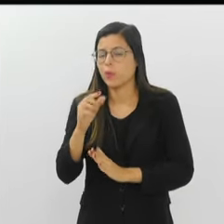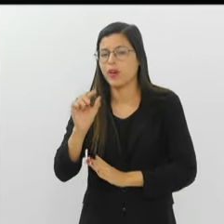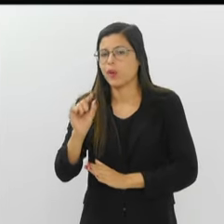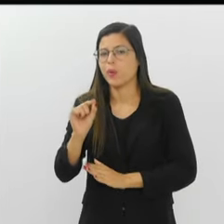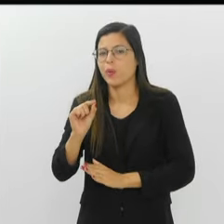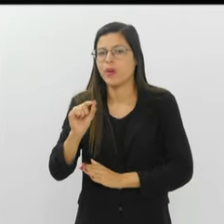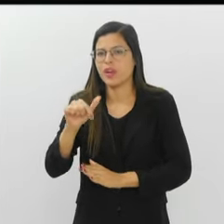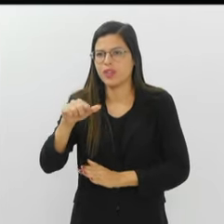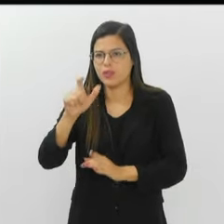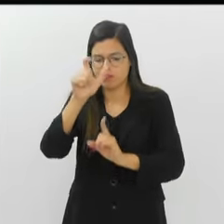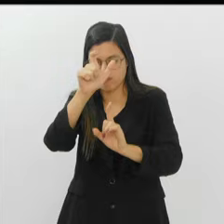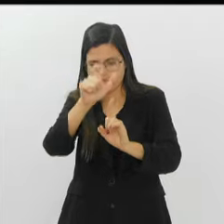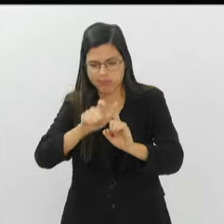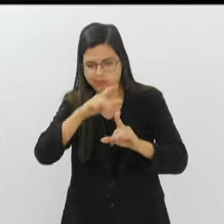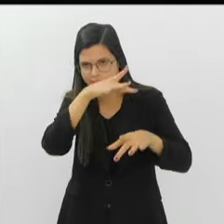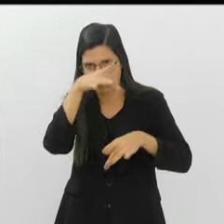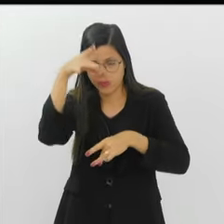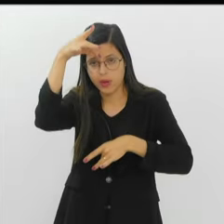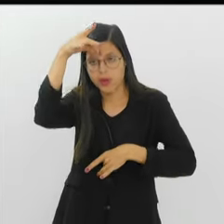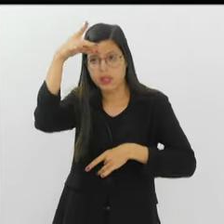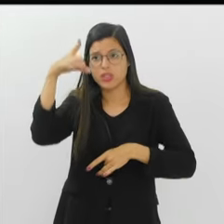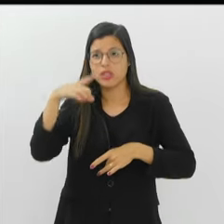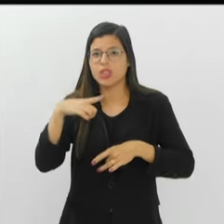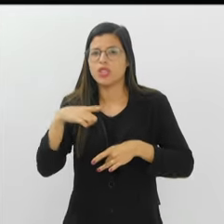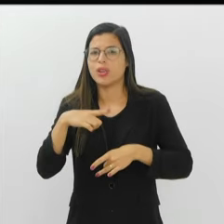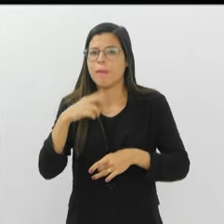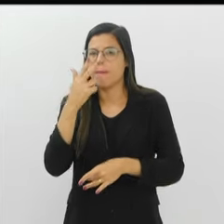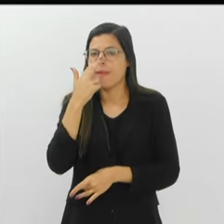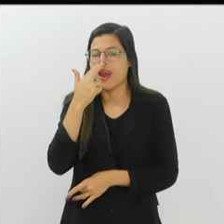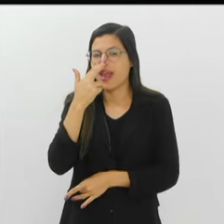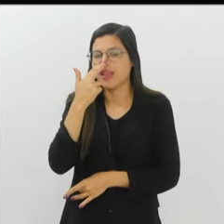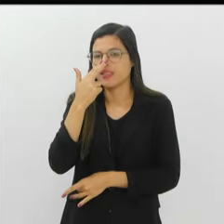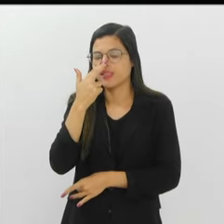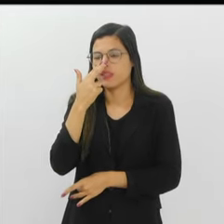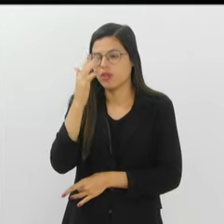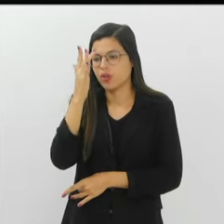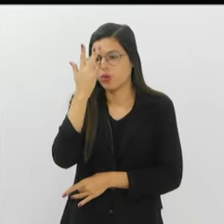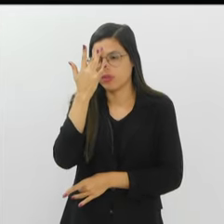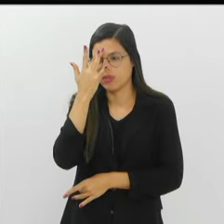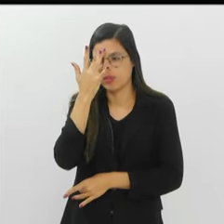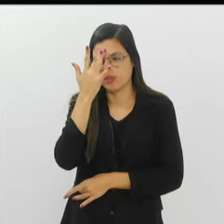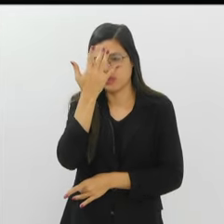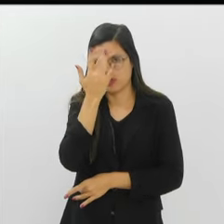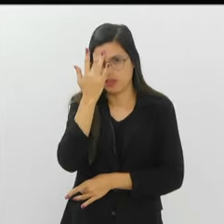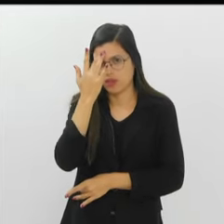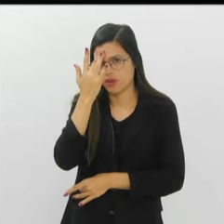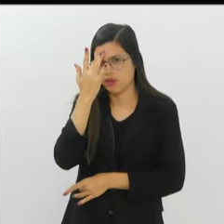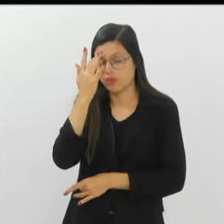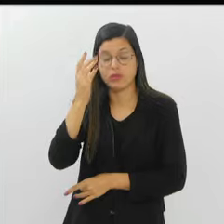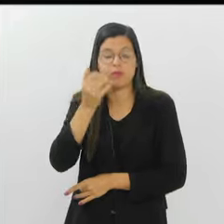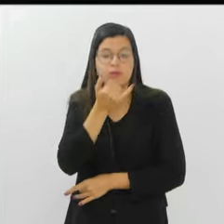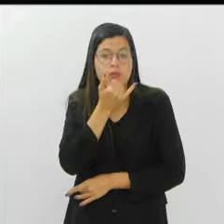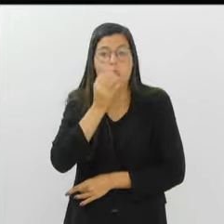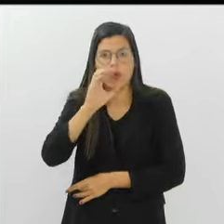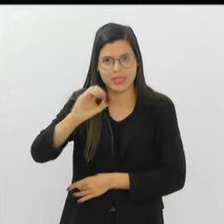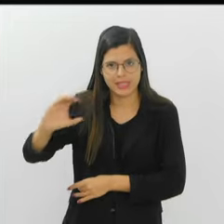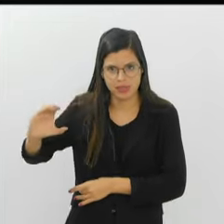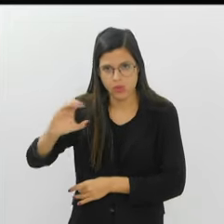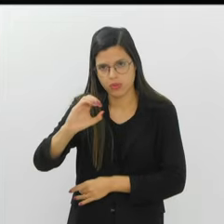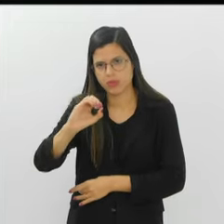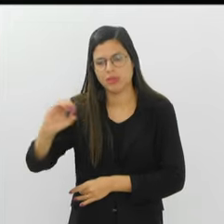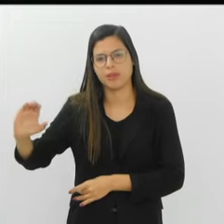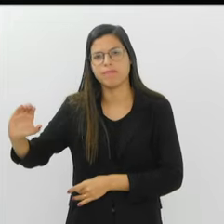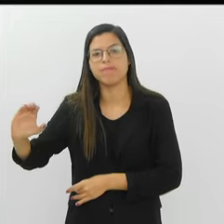uma figura feminina mística e ela tinha traços ocidentais. E o rapaz de Parintins, quando eu chego no